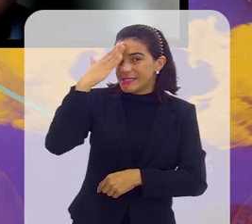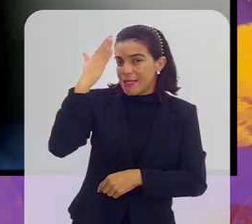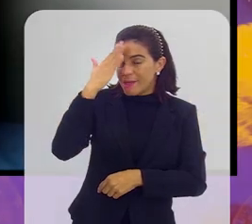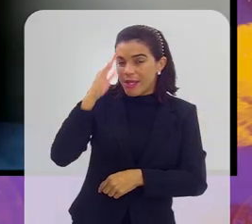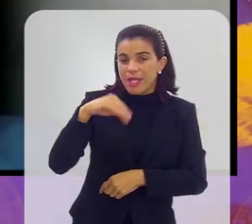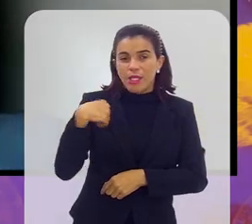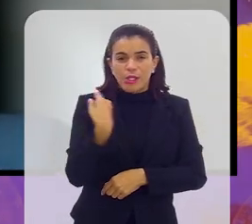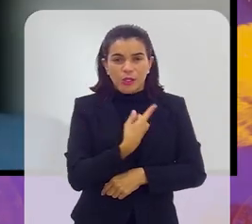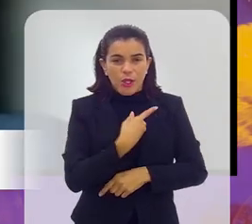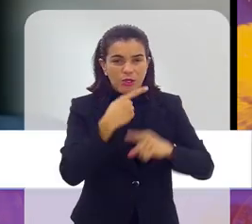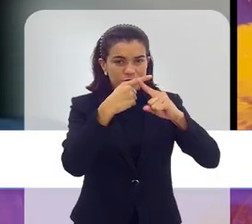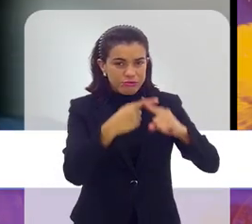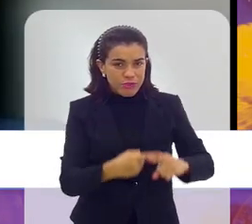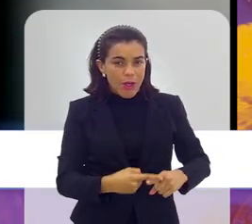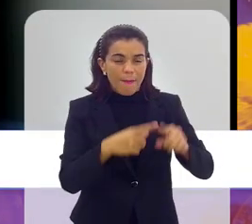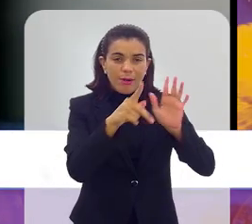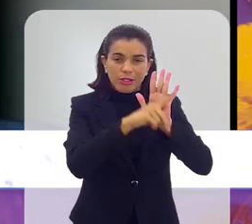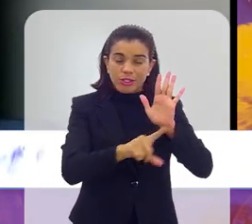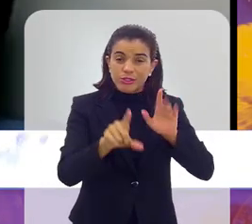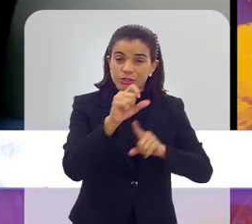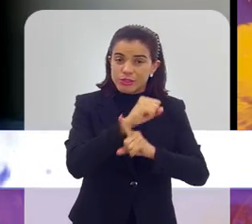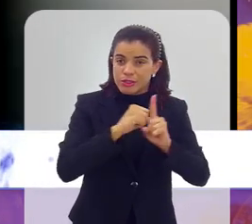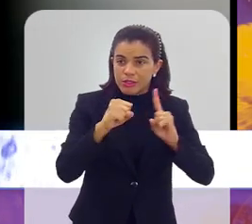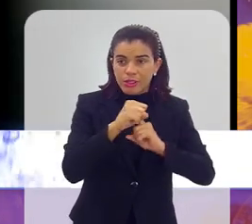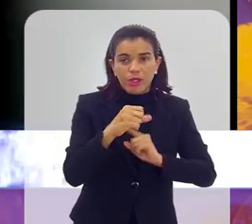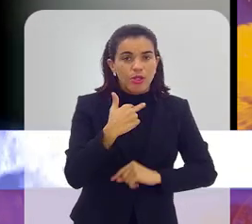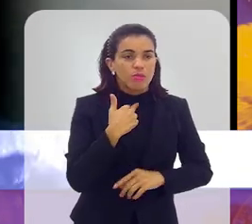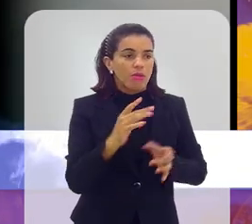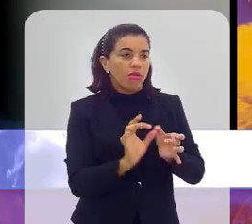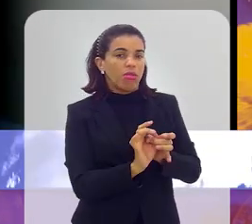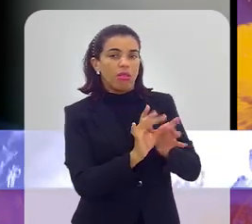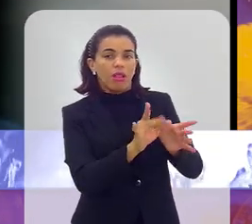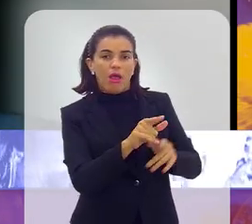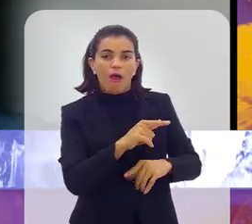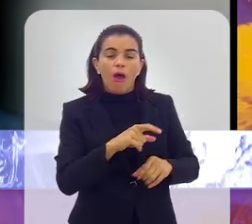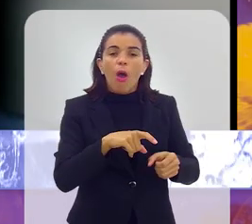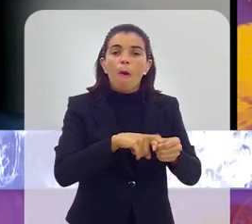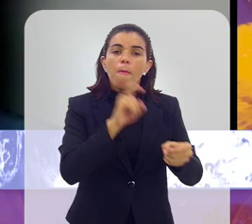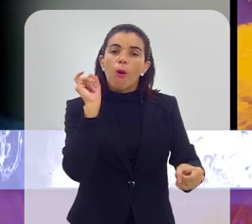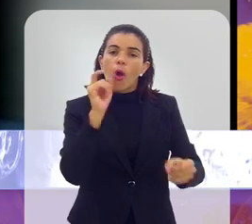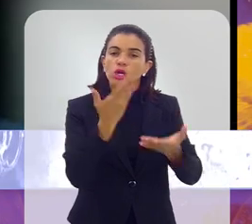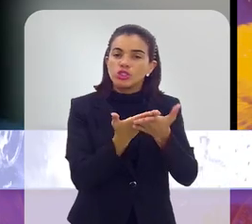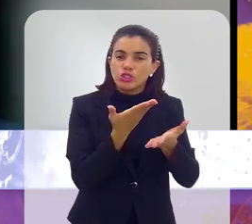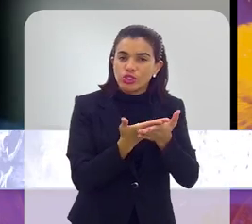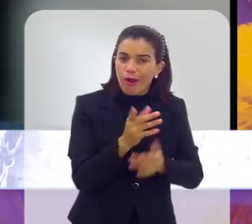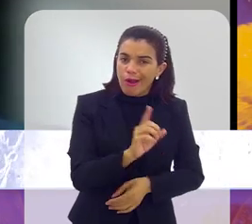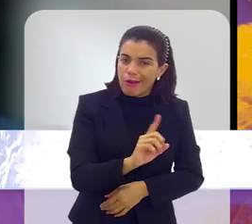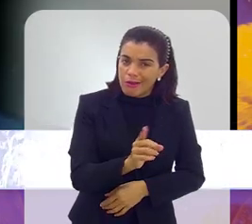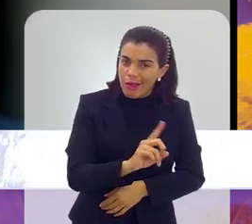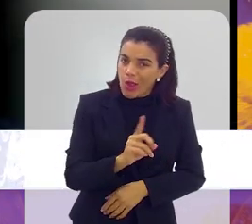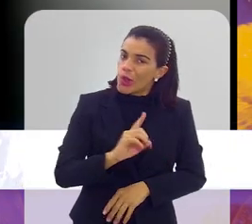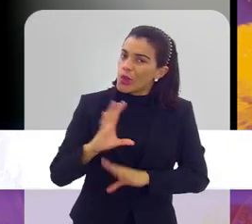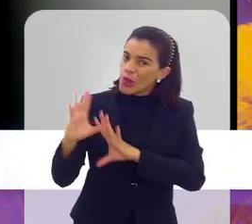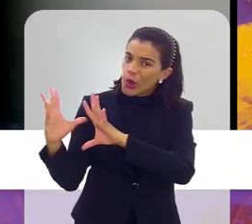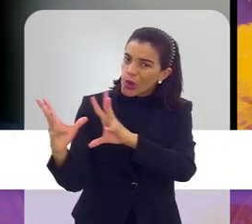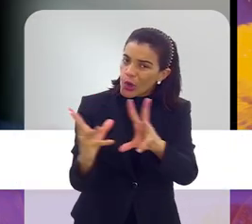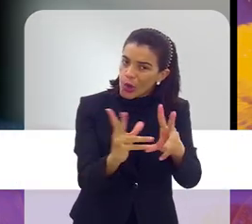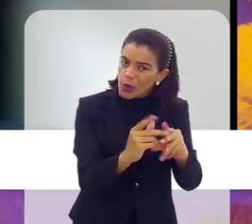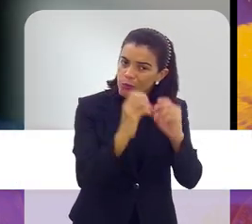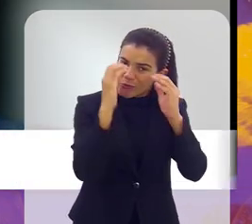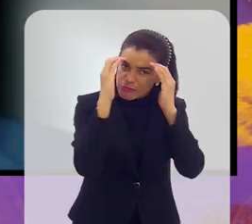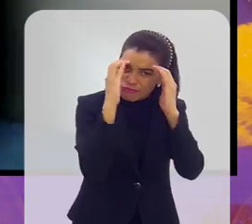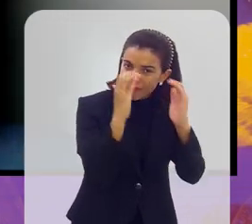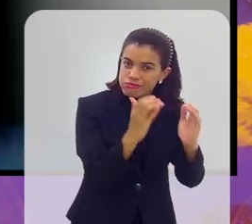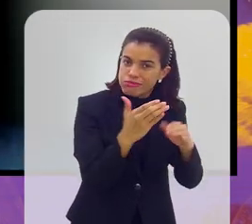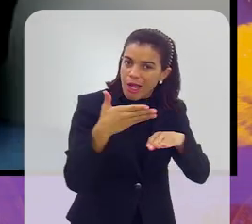E a gente, enquanto competição, enquanto projeto social, também não permite que os jogadores estejam fora da escola para jogar. Então, tem que estar todo mundo em